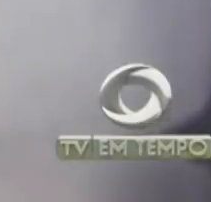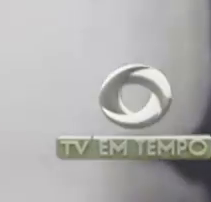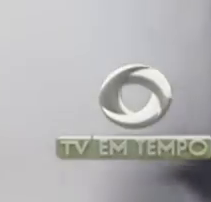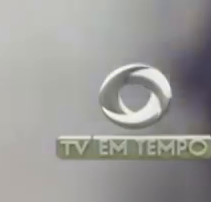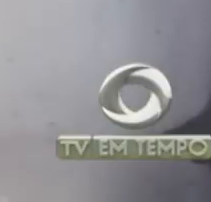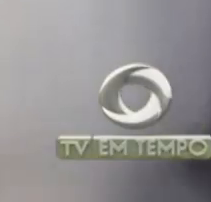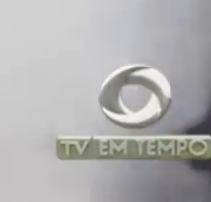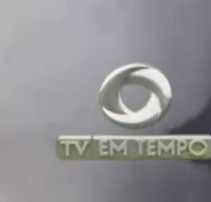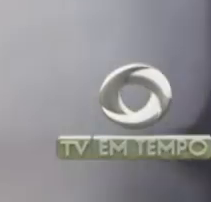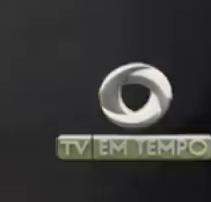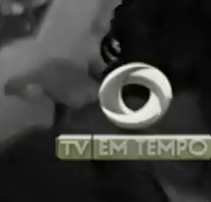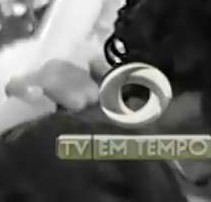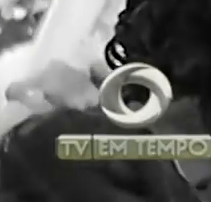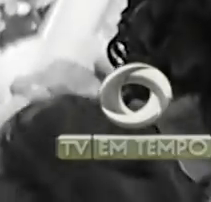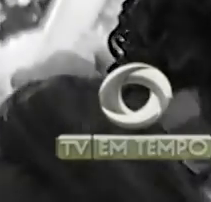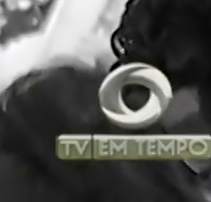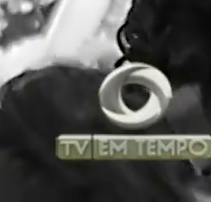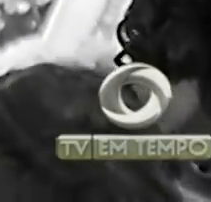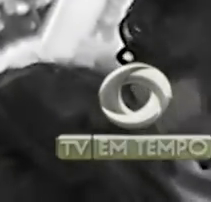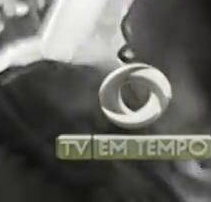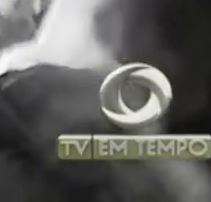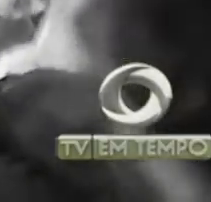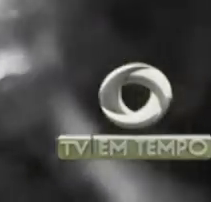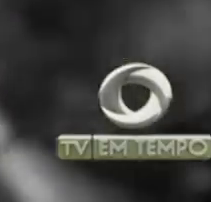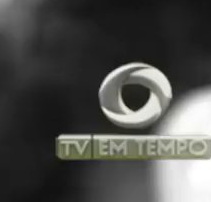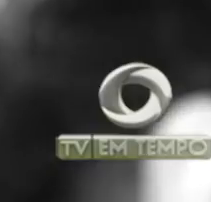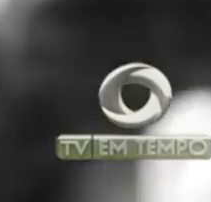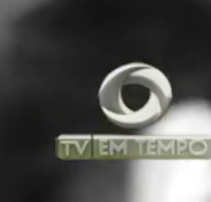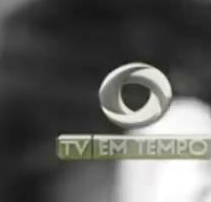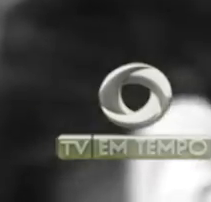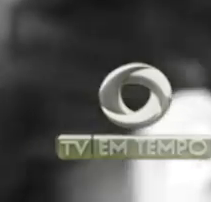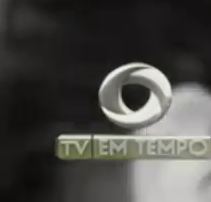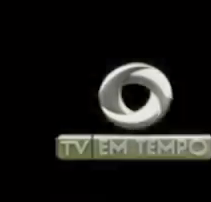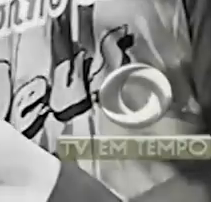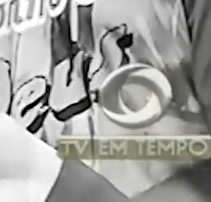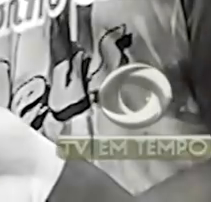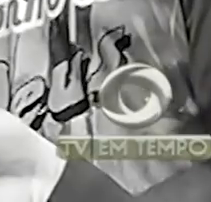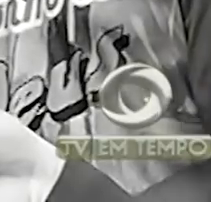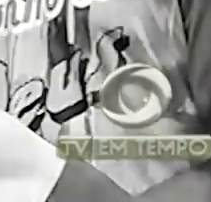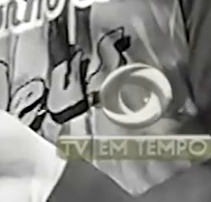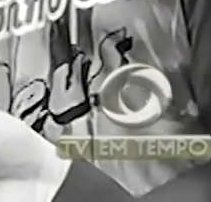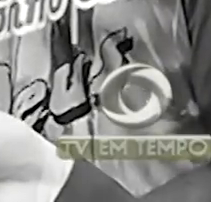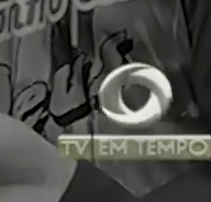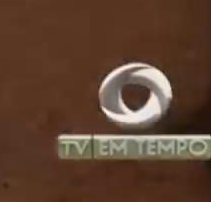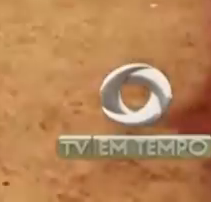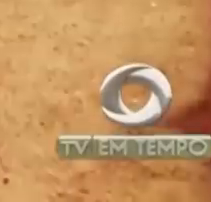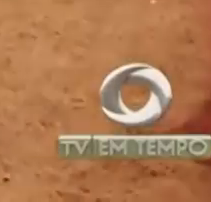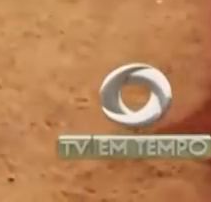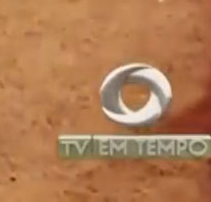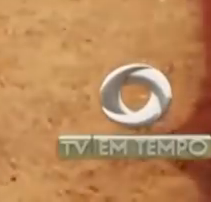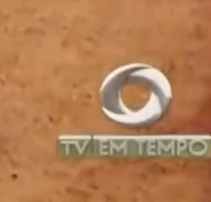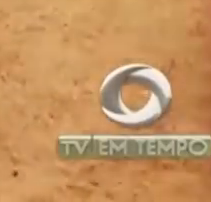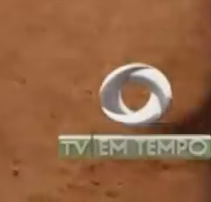de defesa, não deram nem defesa para ele. Além de roubarem ele, fizeram o que fizeram com ele.